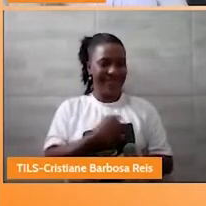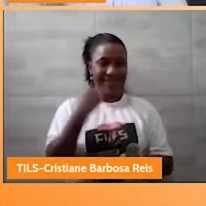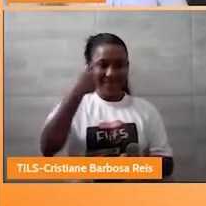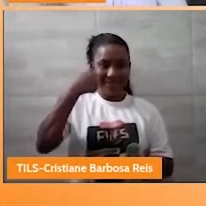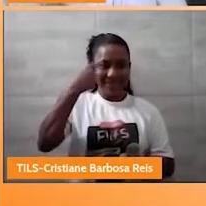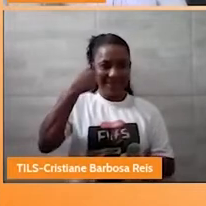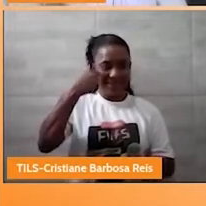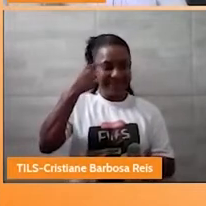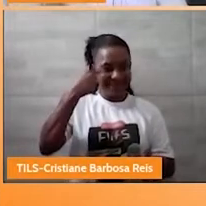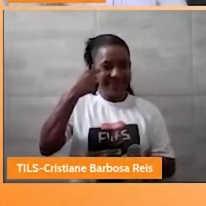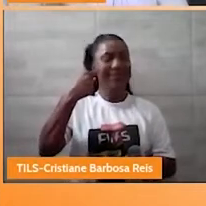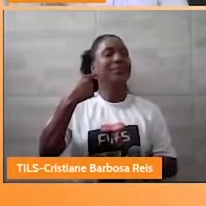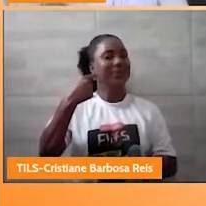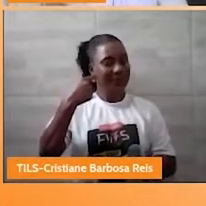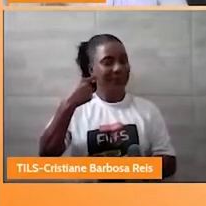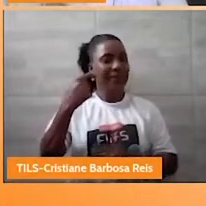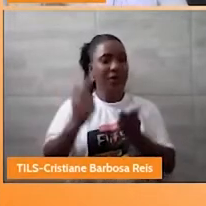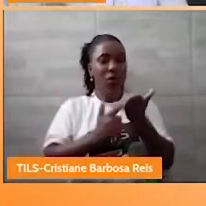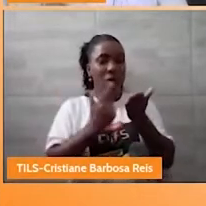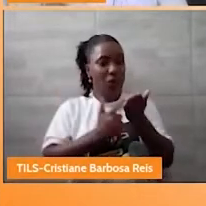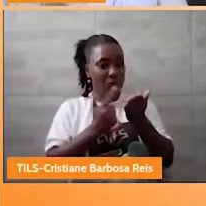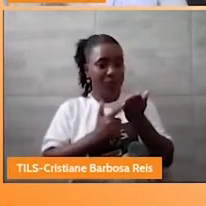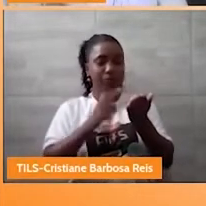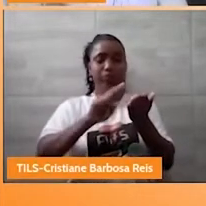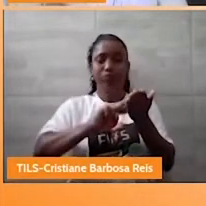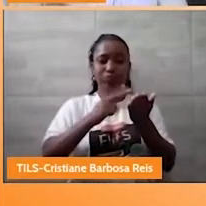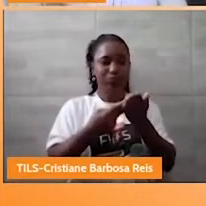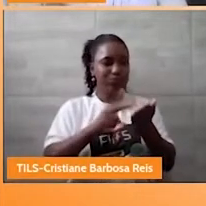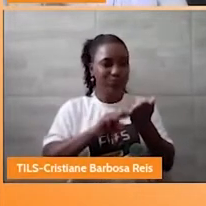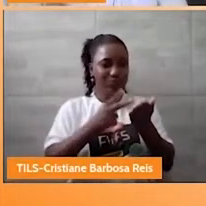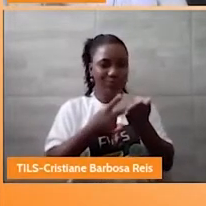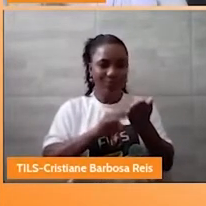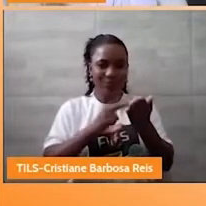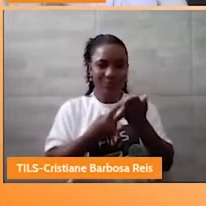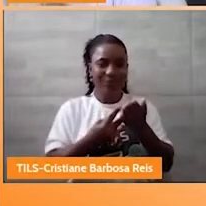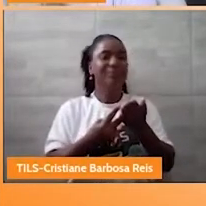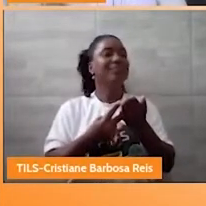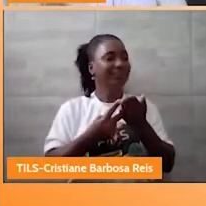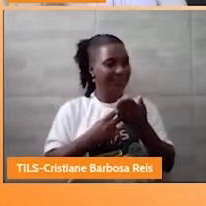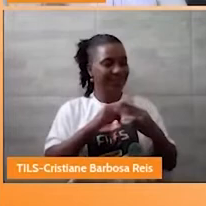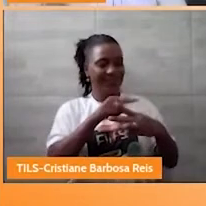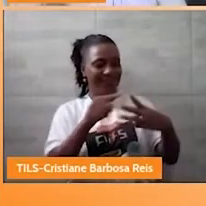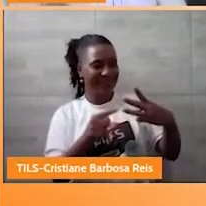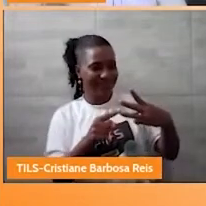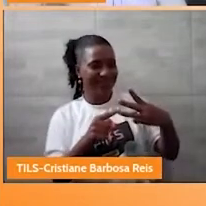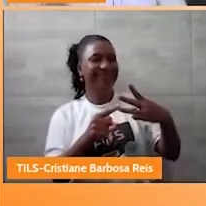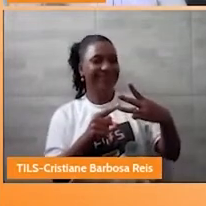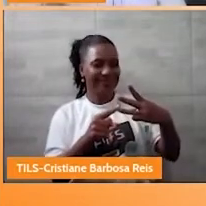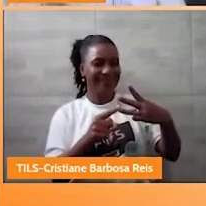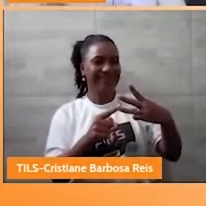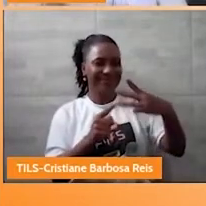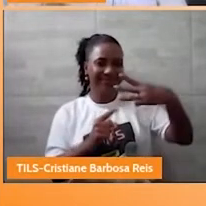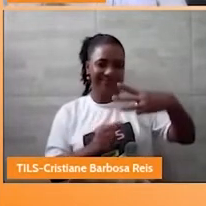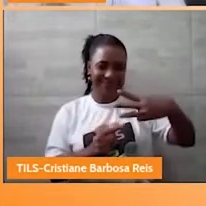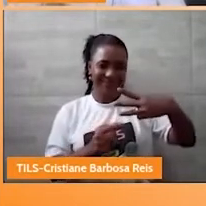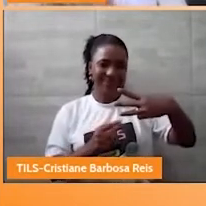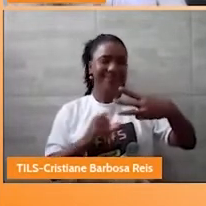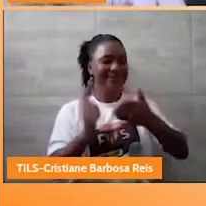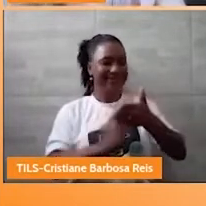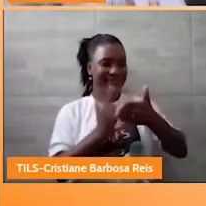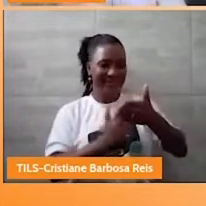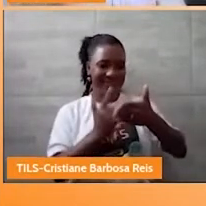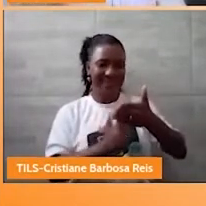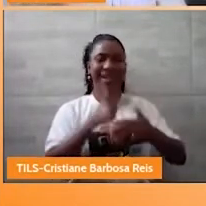também foi traduzido para o espanhol. E foi traduzido para o inglês. Que é essa aí. São três versões.